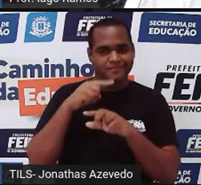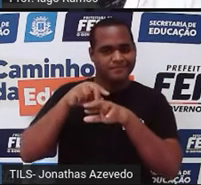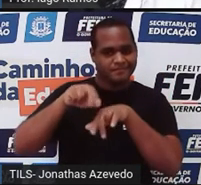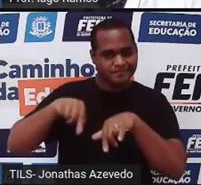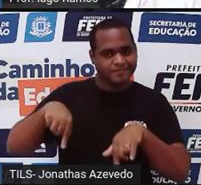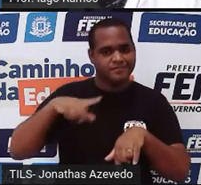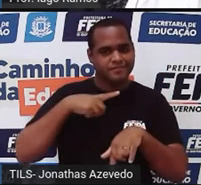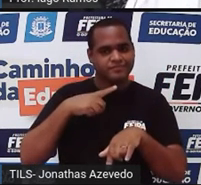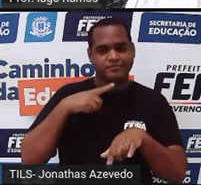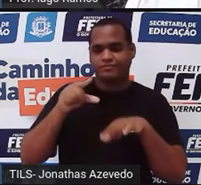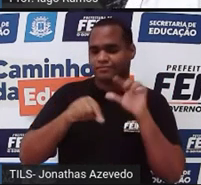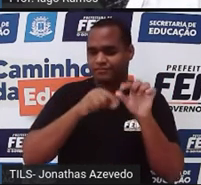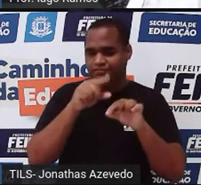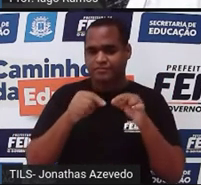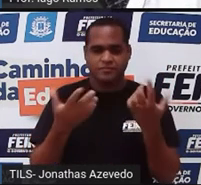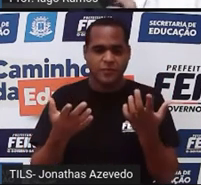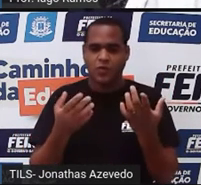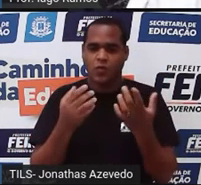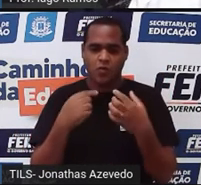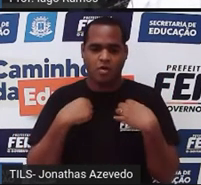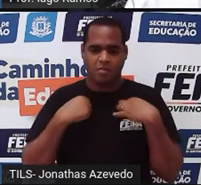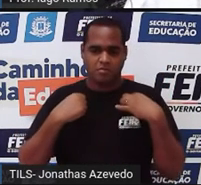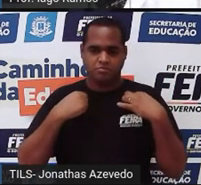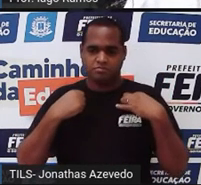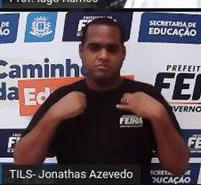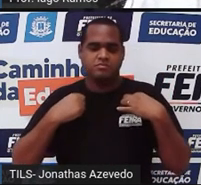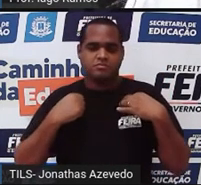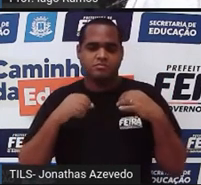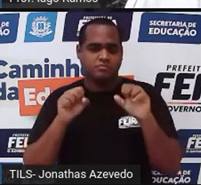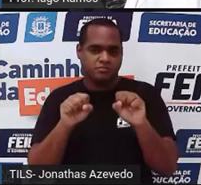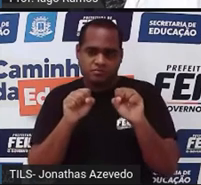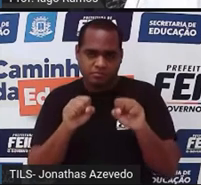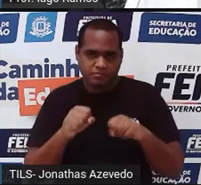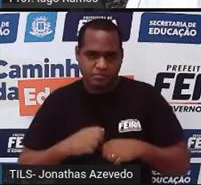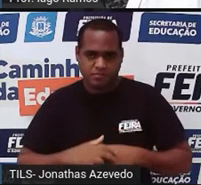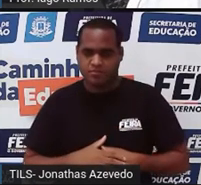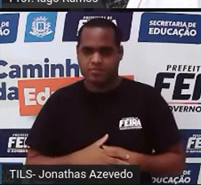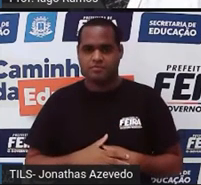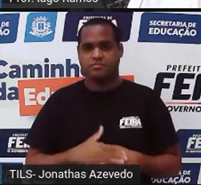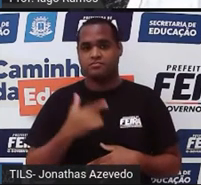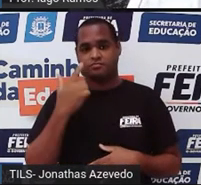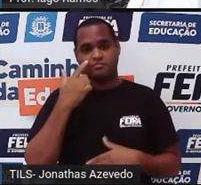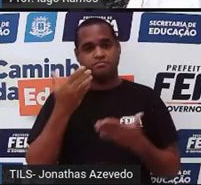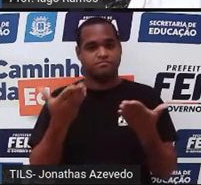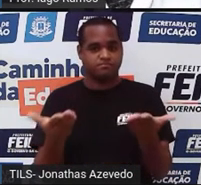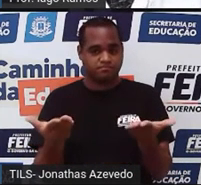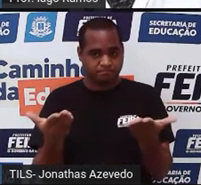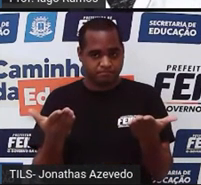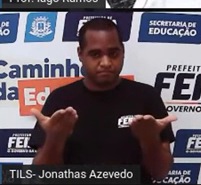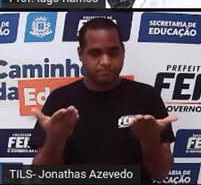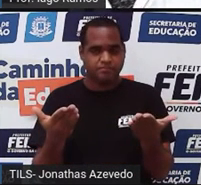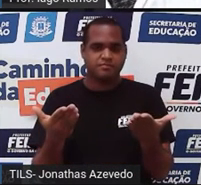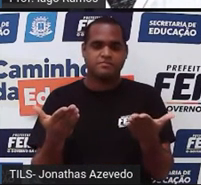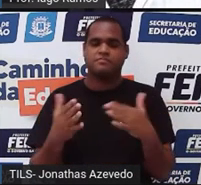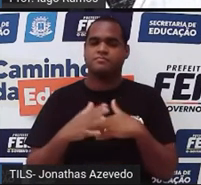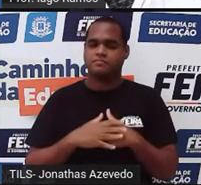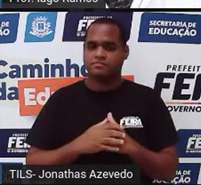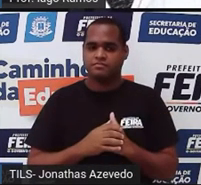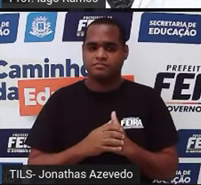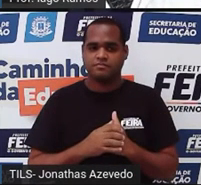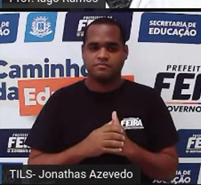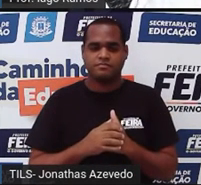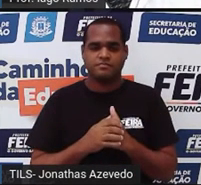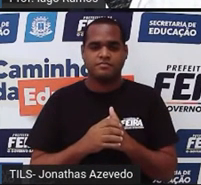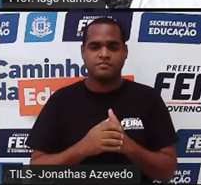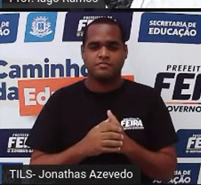opções para se vestir para ir para essa festa, tá? E as opções são, digamos que você tem ali